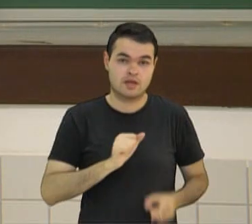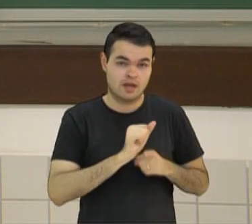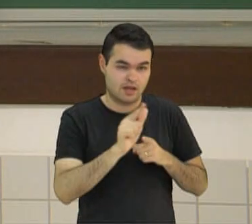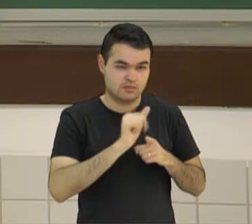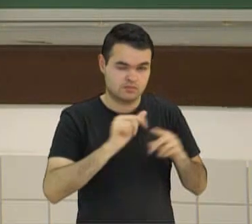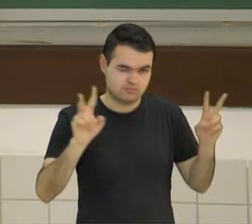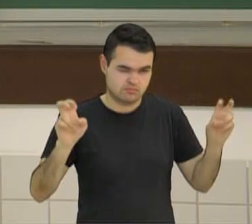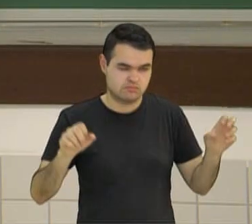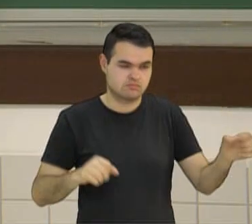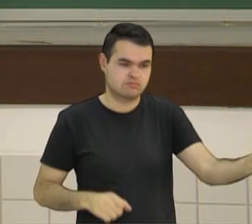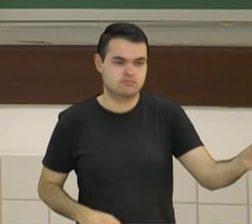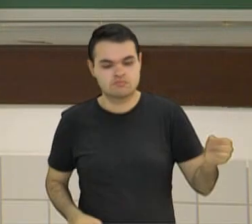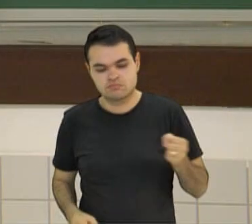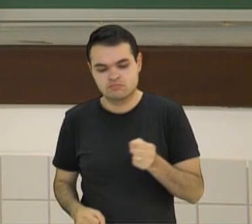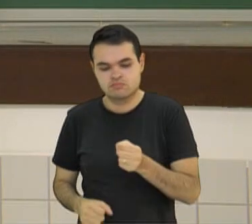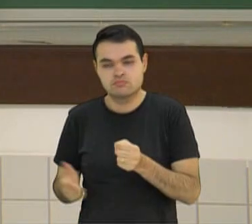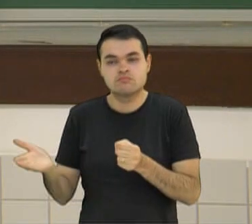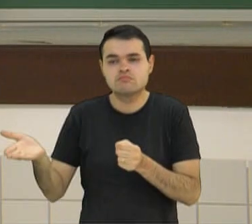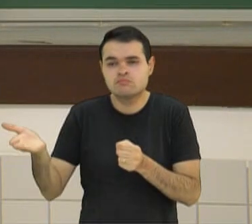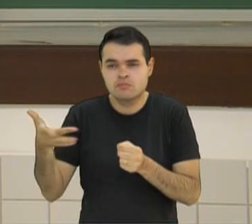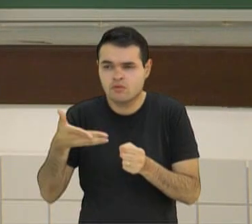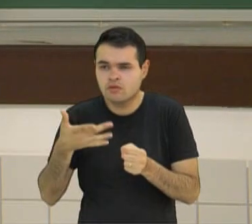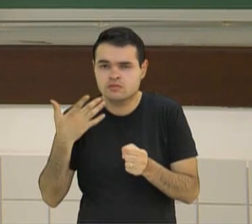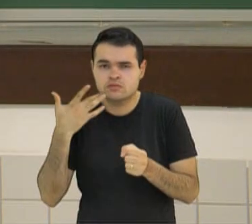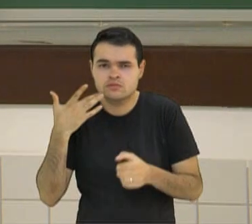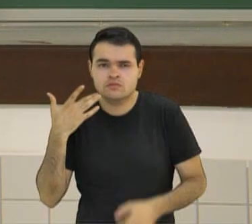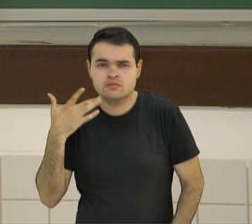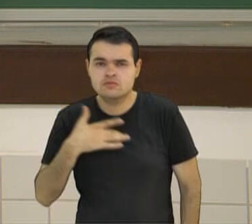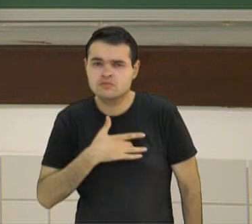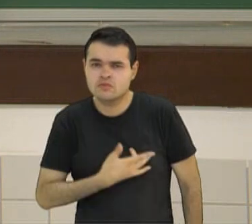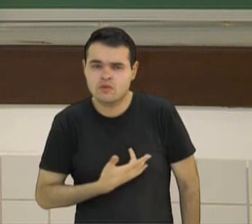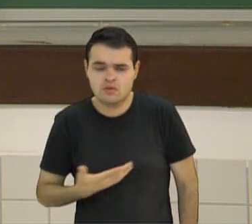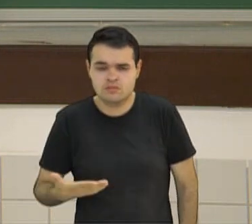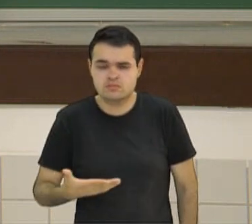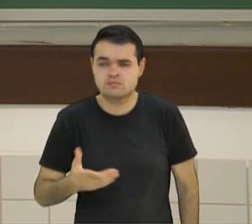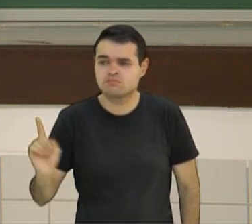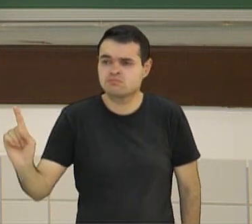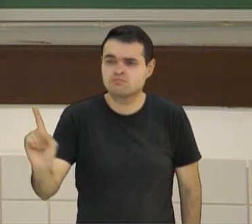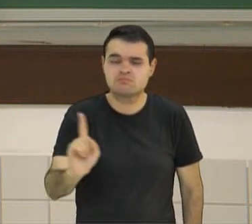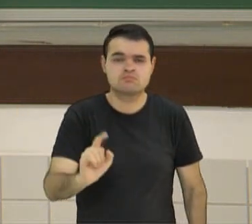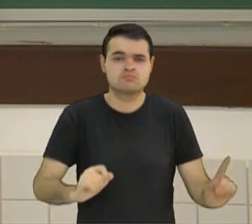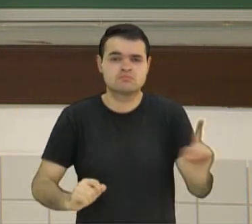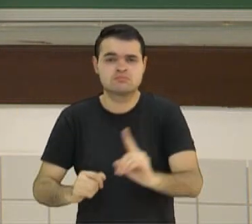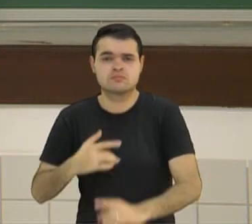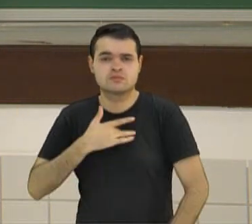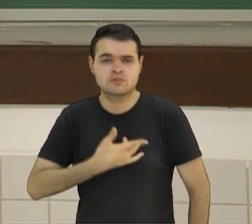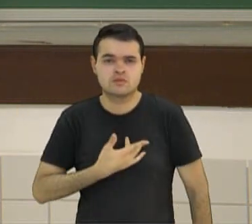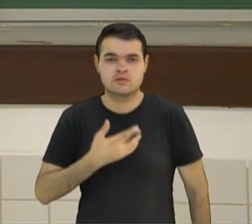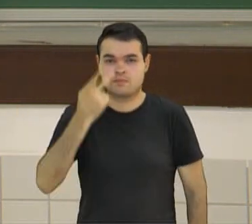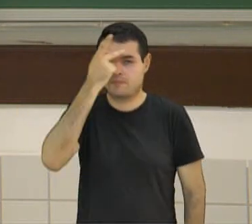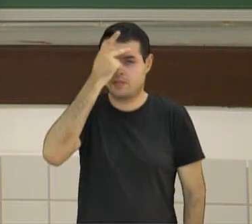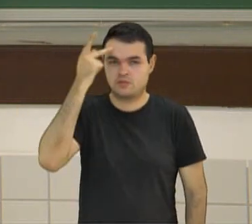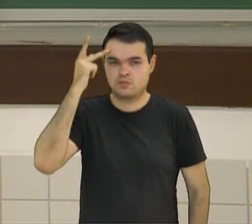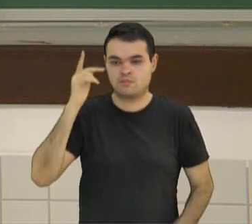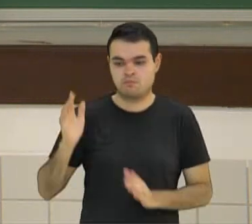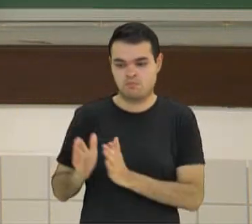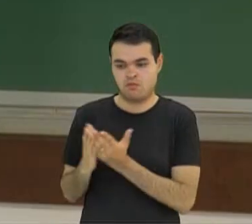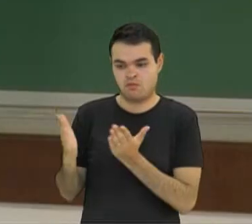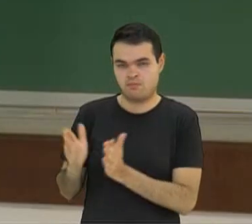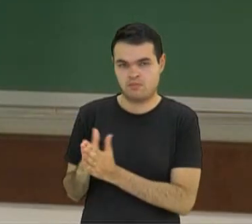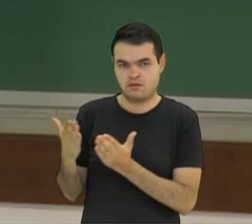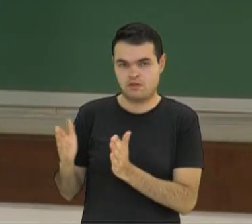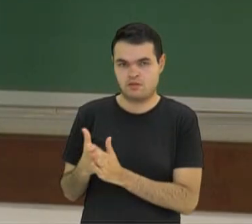alugadas para comover as pessoas que passam. Ou seja, uma pessoa também em situação de pobreza